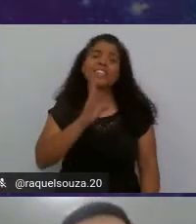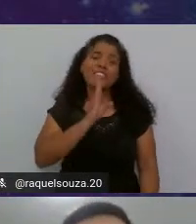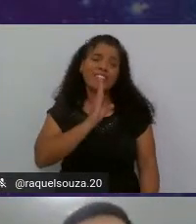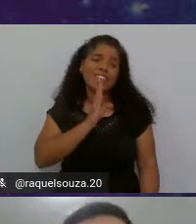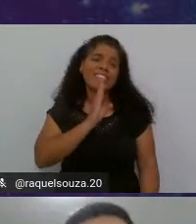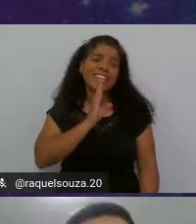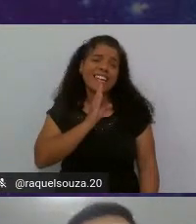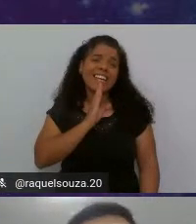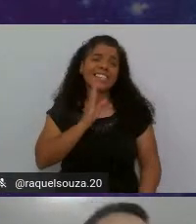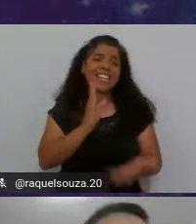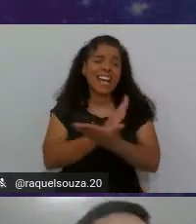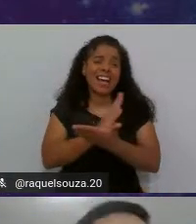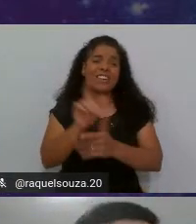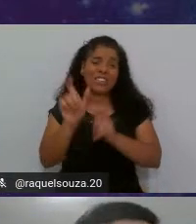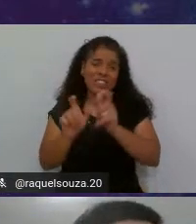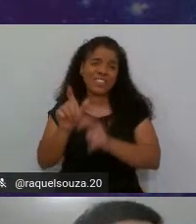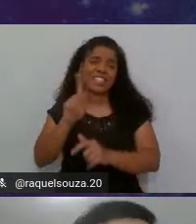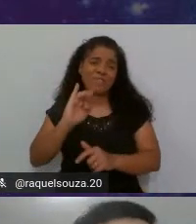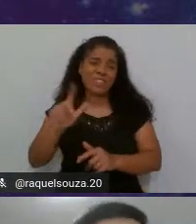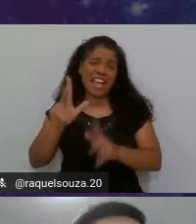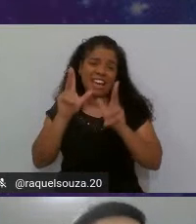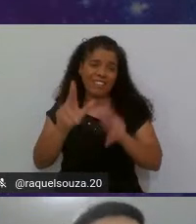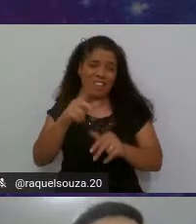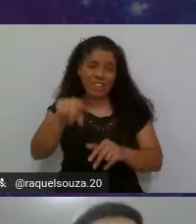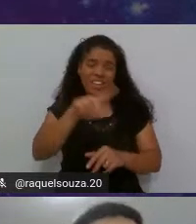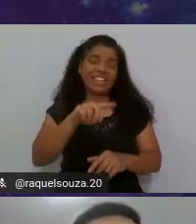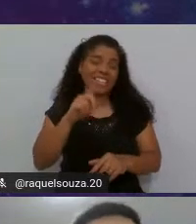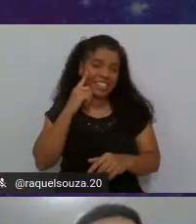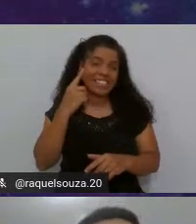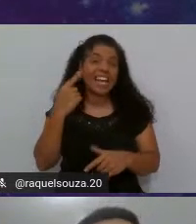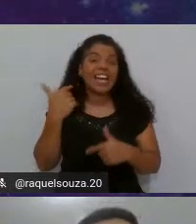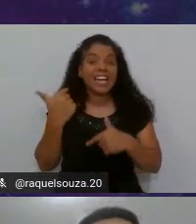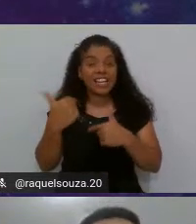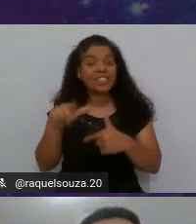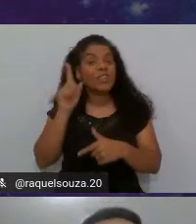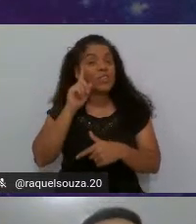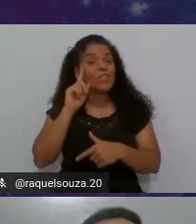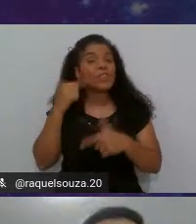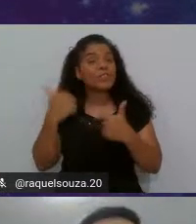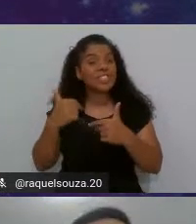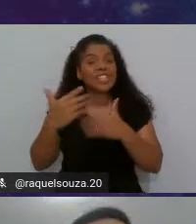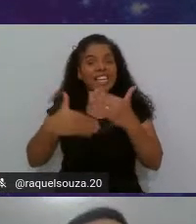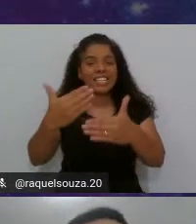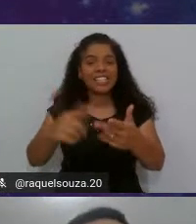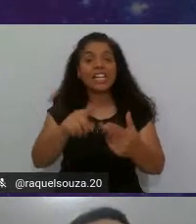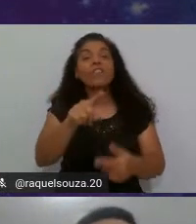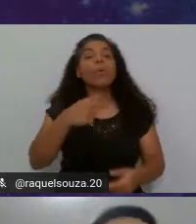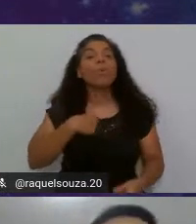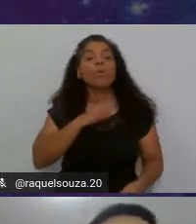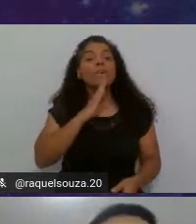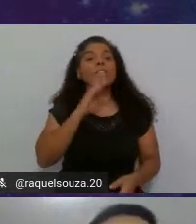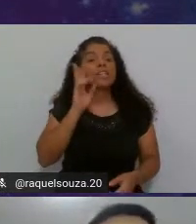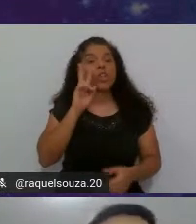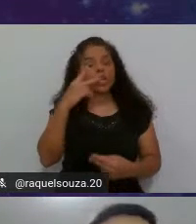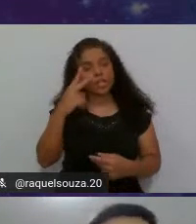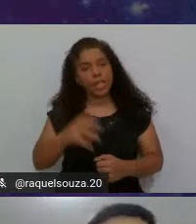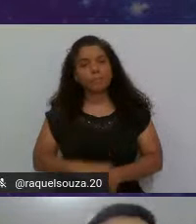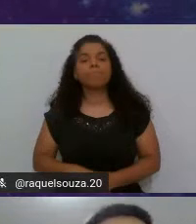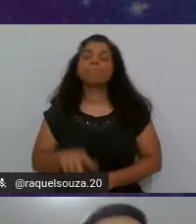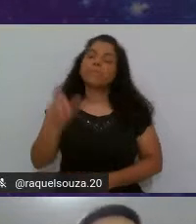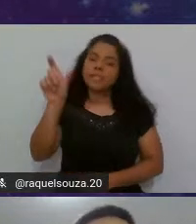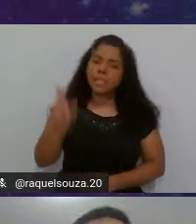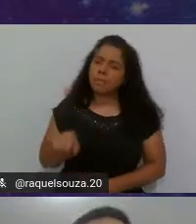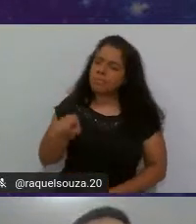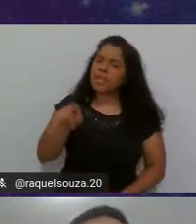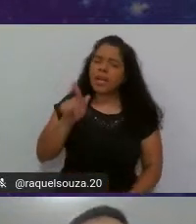alguns Gabriels por aí no dia a dia. E aí, vamos conhecer a história do Gabriel. Gabriel é